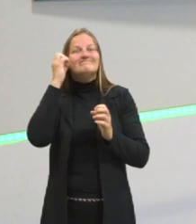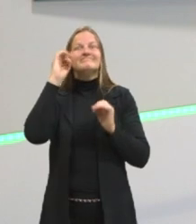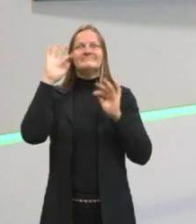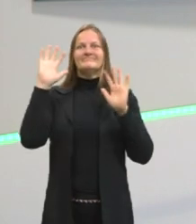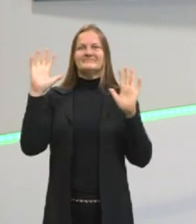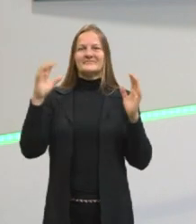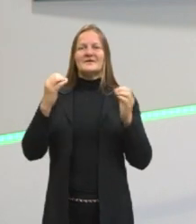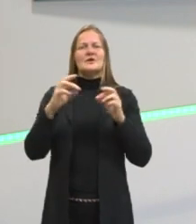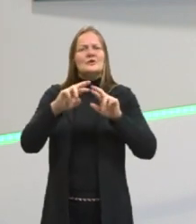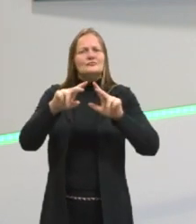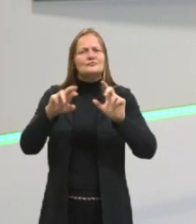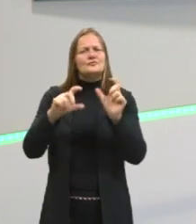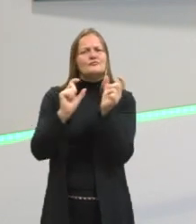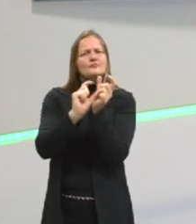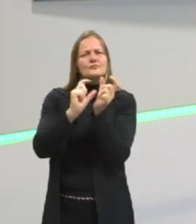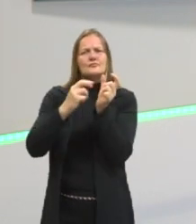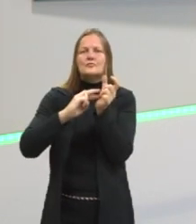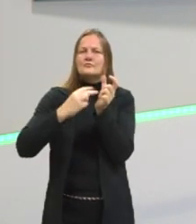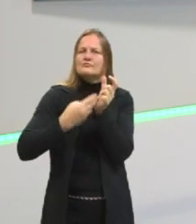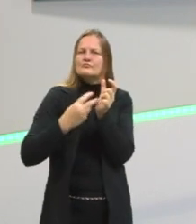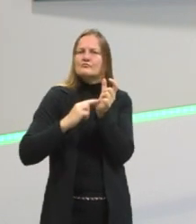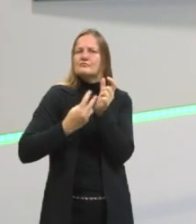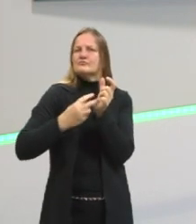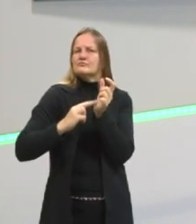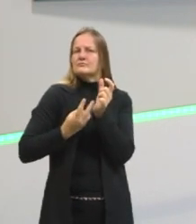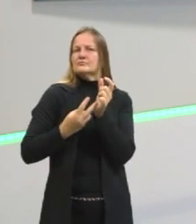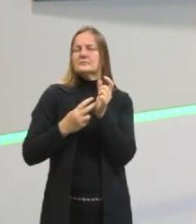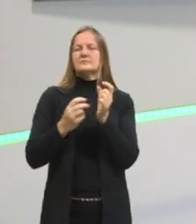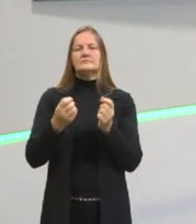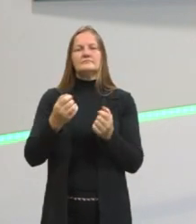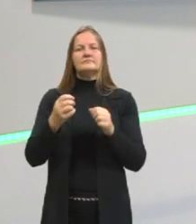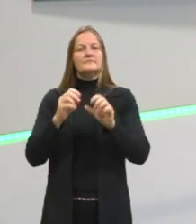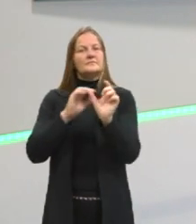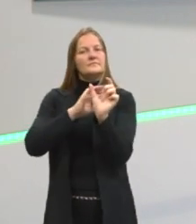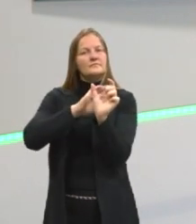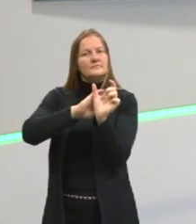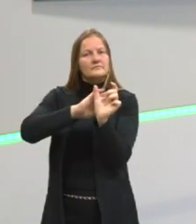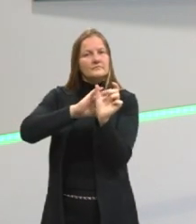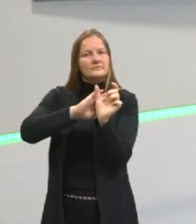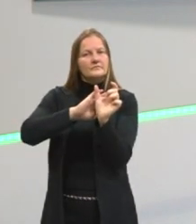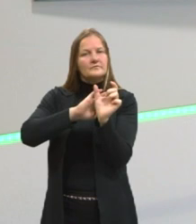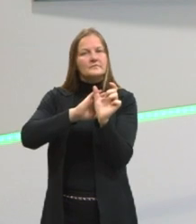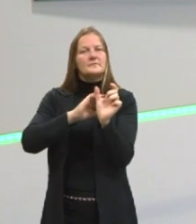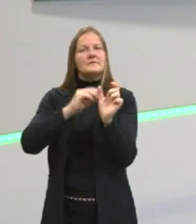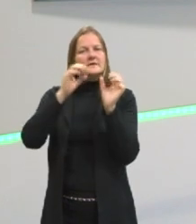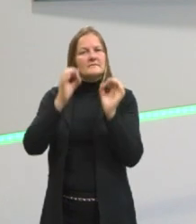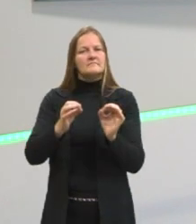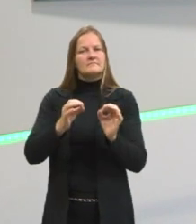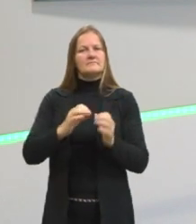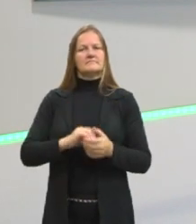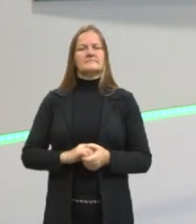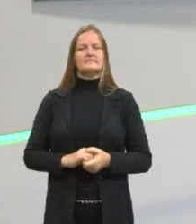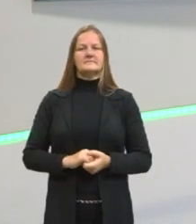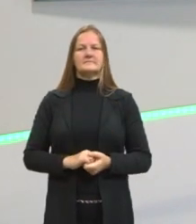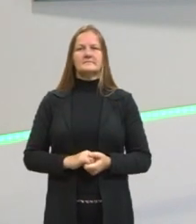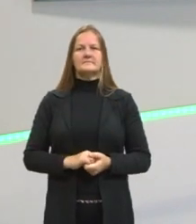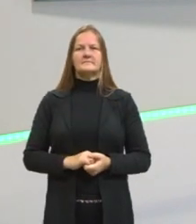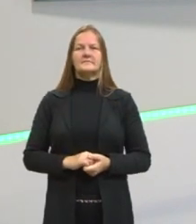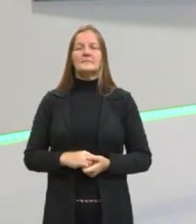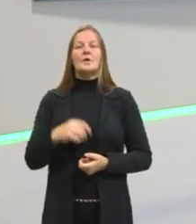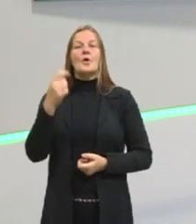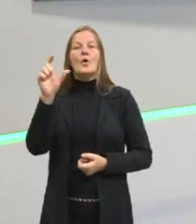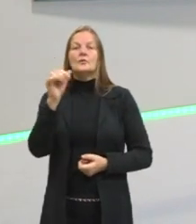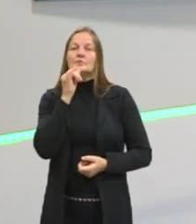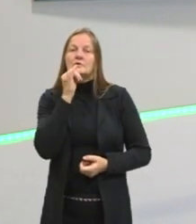diferenciados, esses sentidos conotativos, para a gente poder estabelecer as relações corretamente. Um